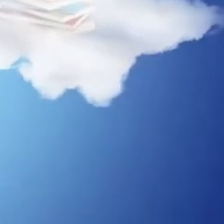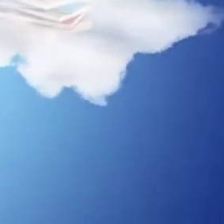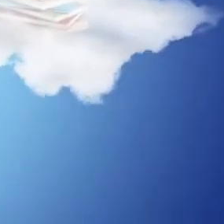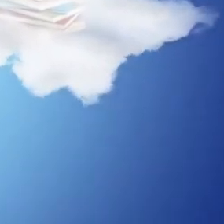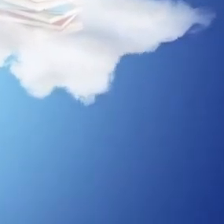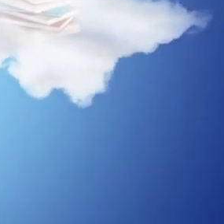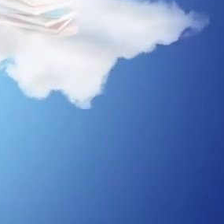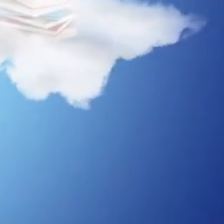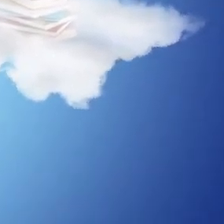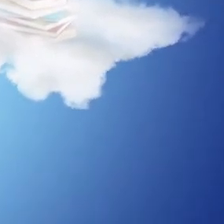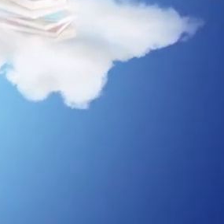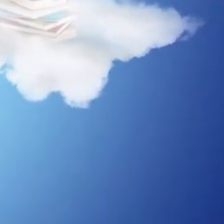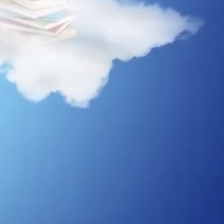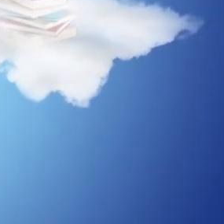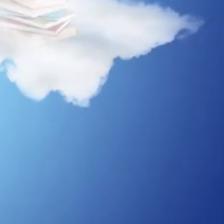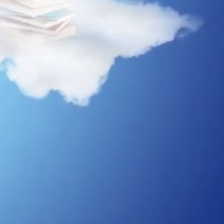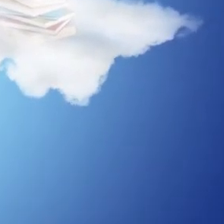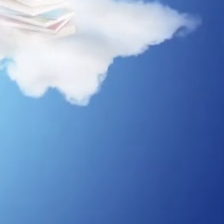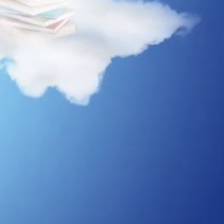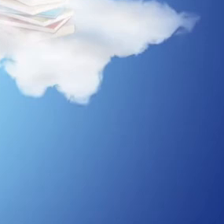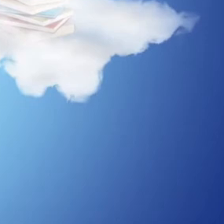Fiquem com Deus.